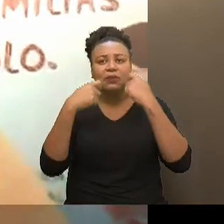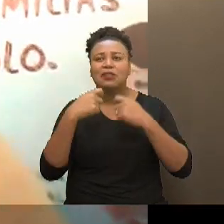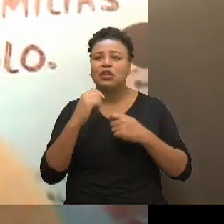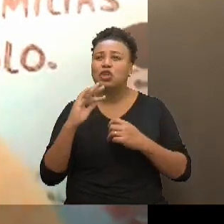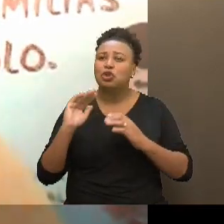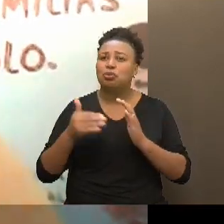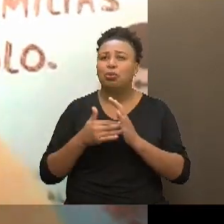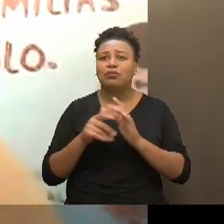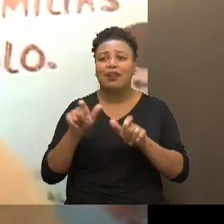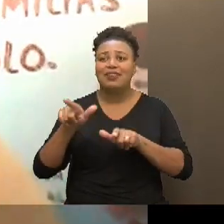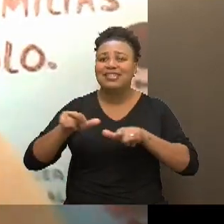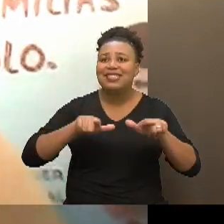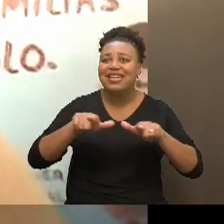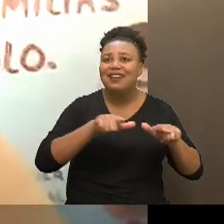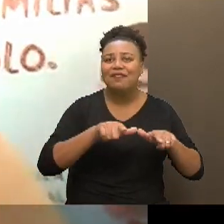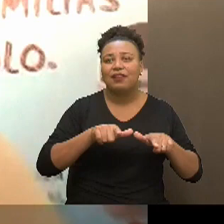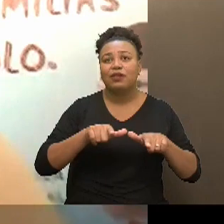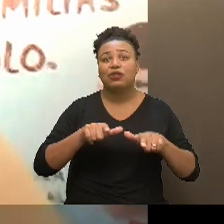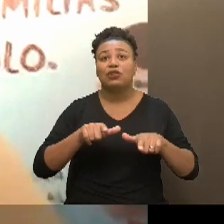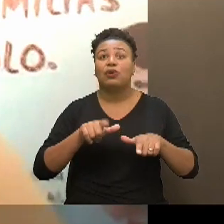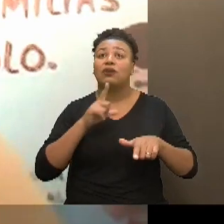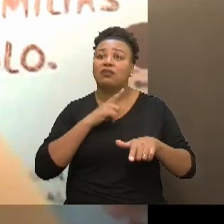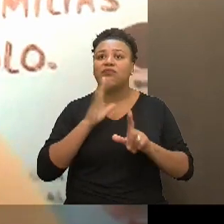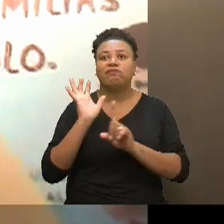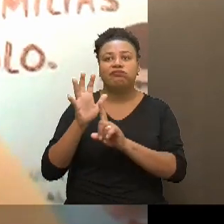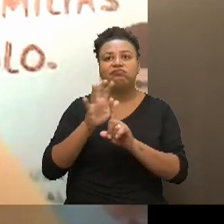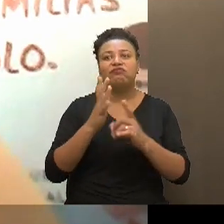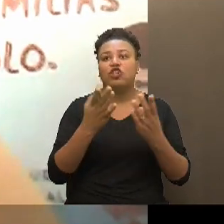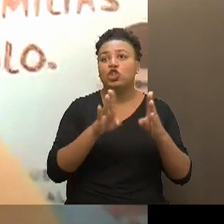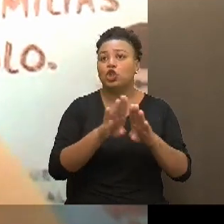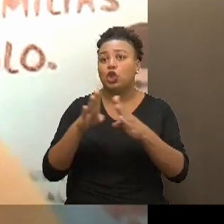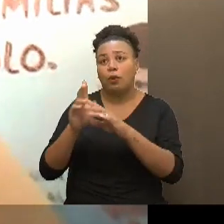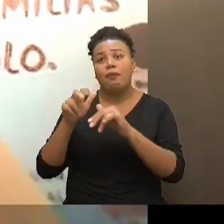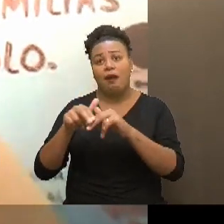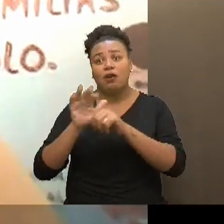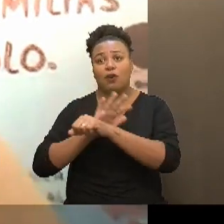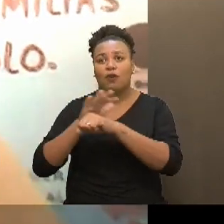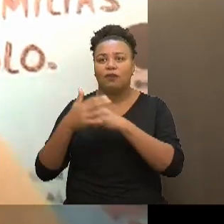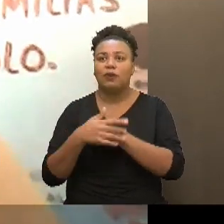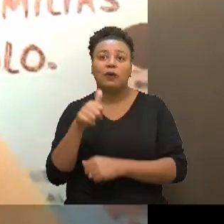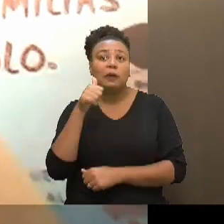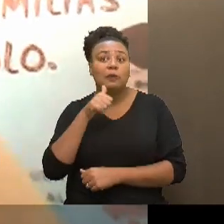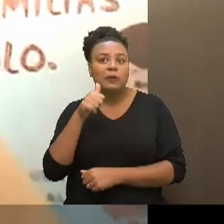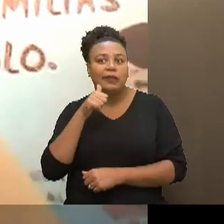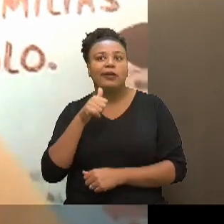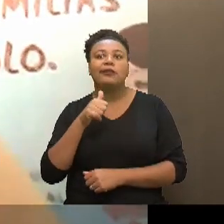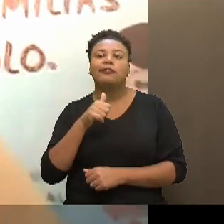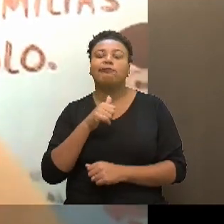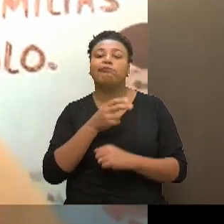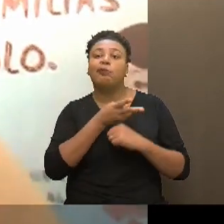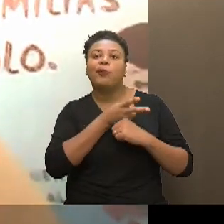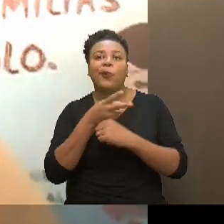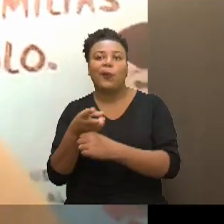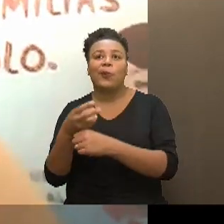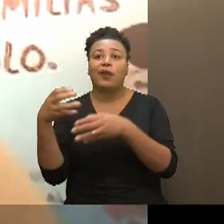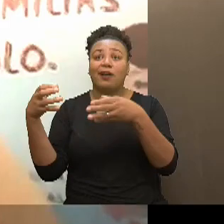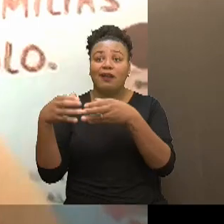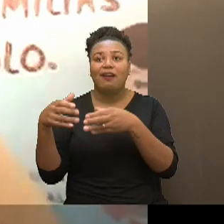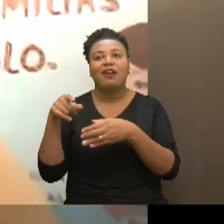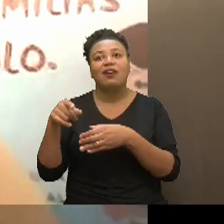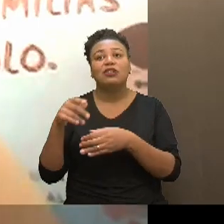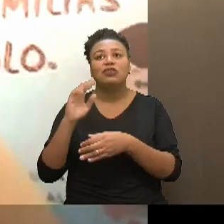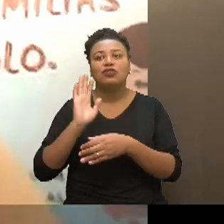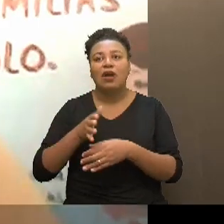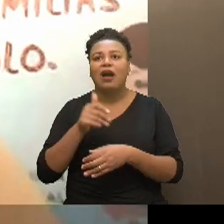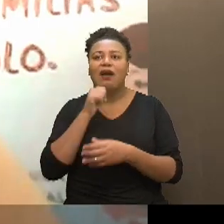todos esses serviços, né, que foram afetados durante a pandemia, as mulheres chegaram até nós quando já estavam